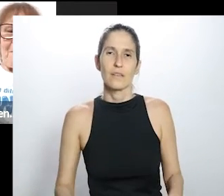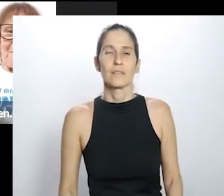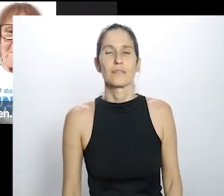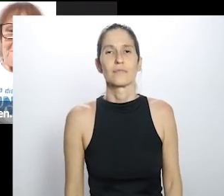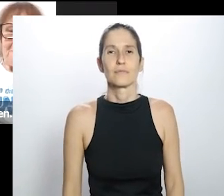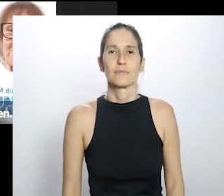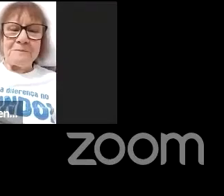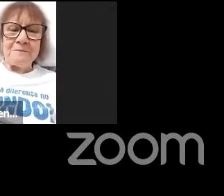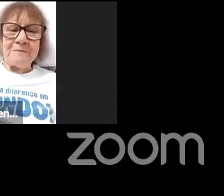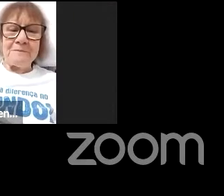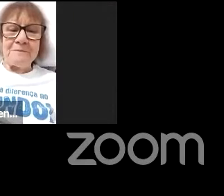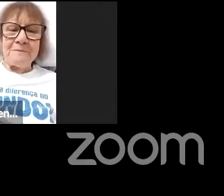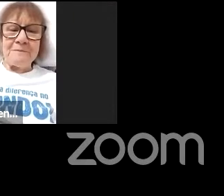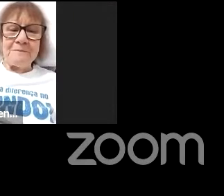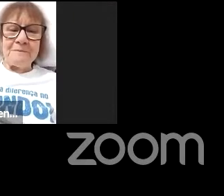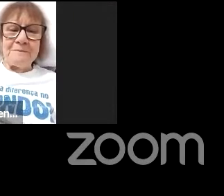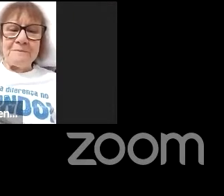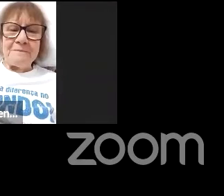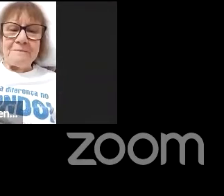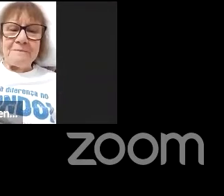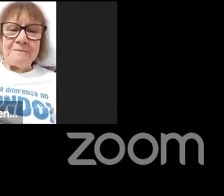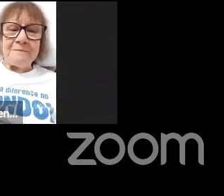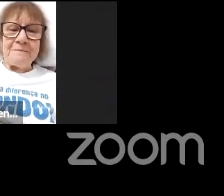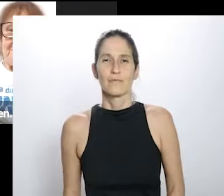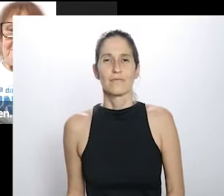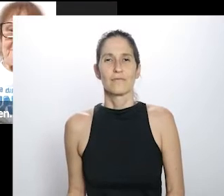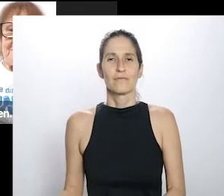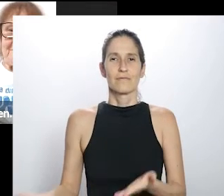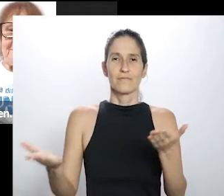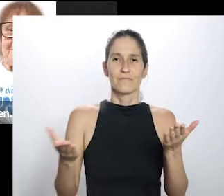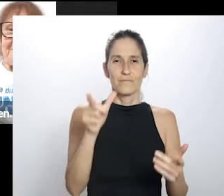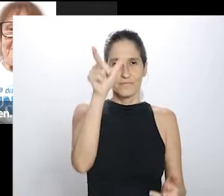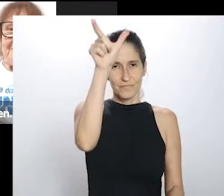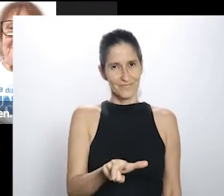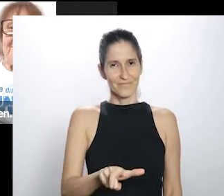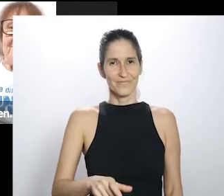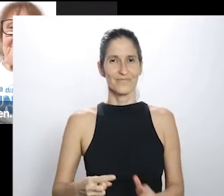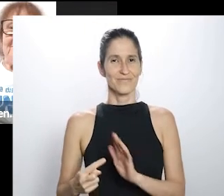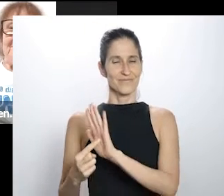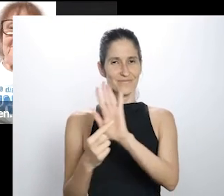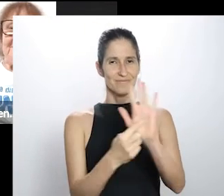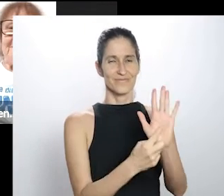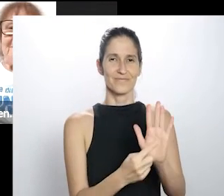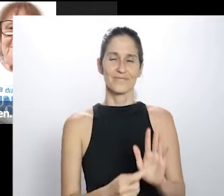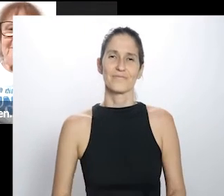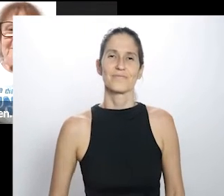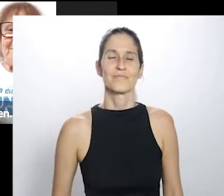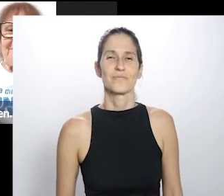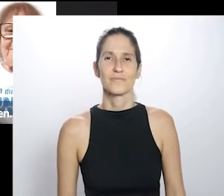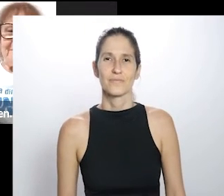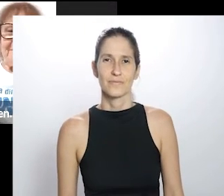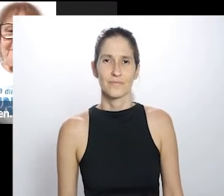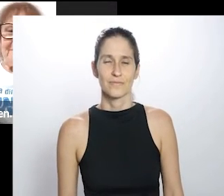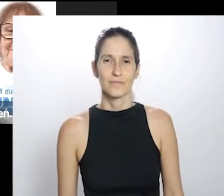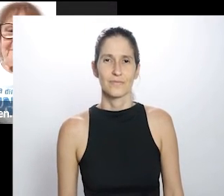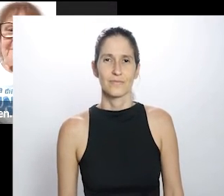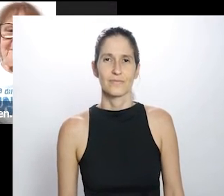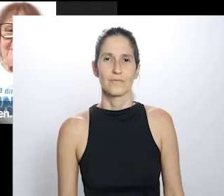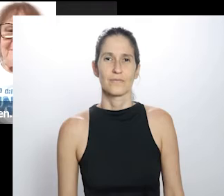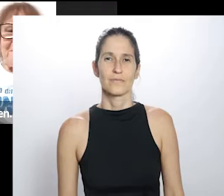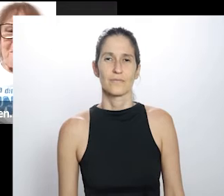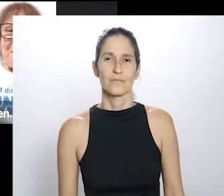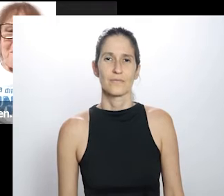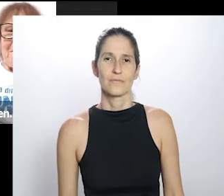mensagem, reintere a sua fala e venha nos brindar com a sua presença novamente. Chegue lá.